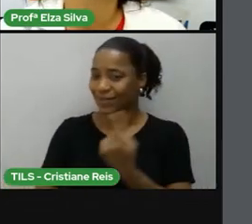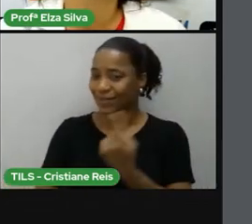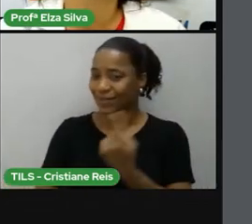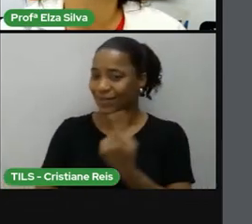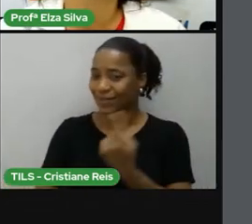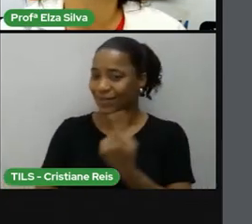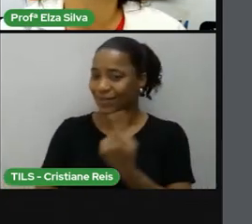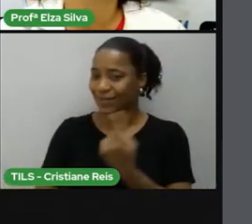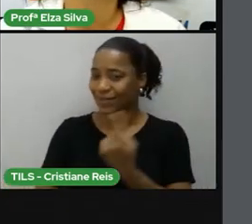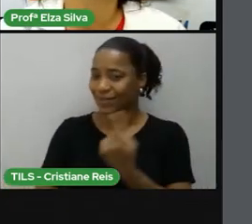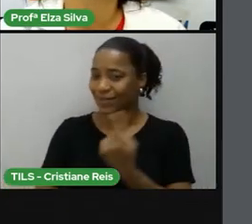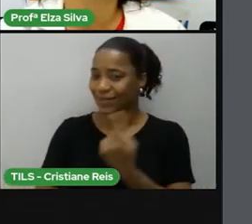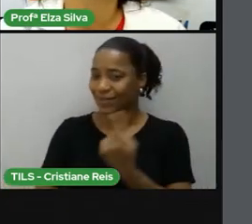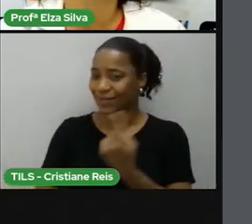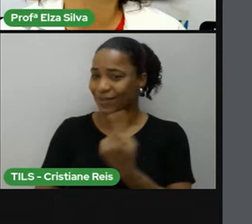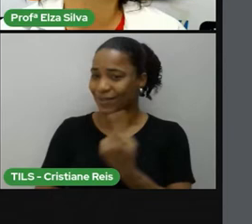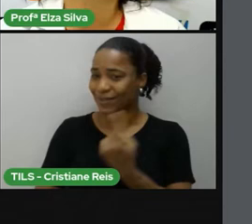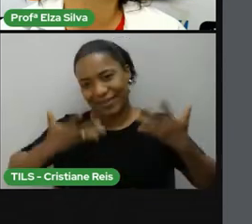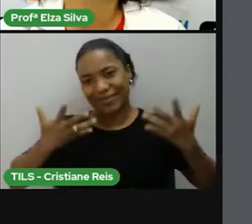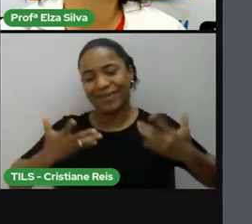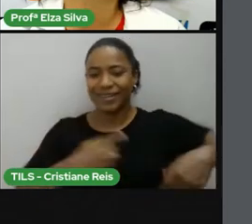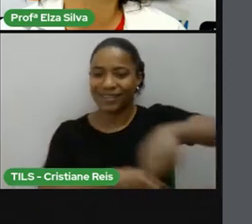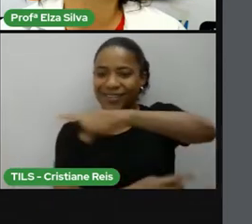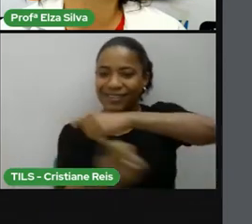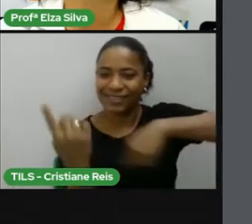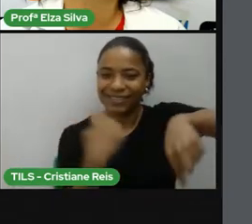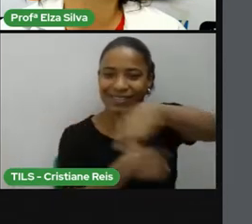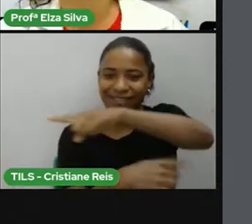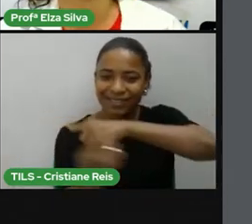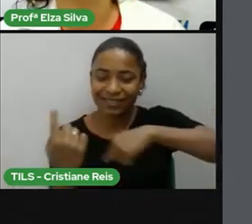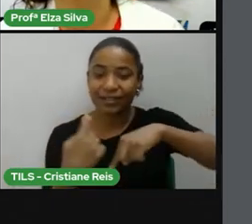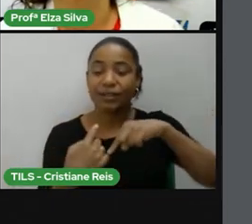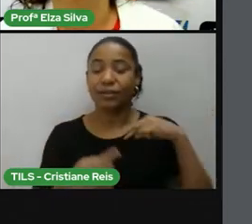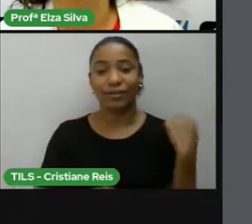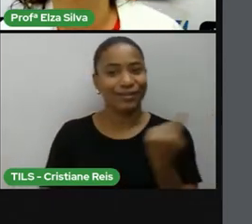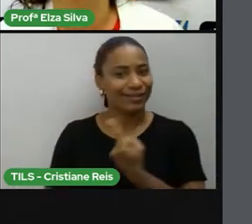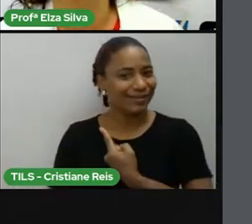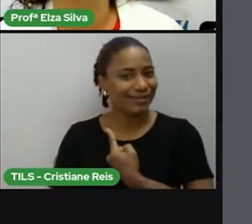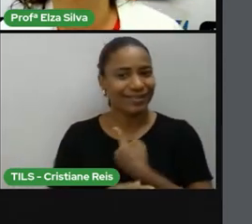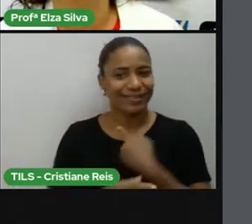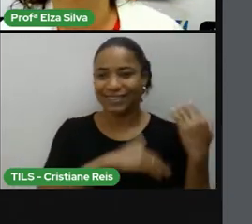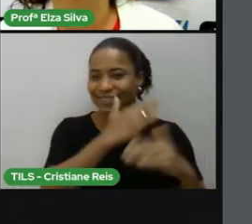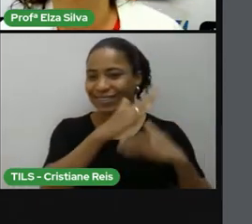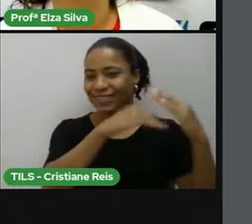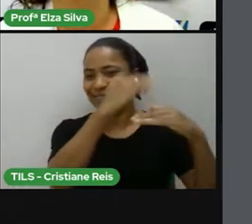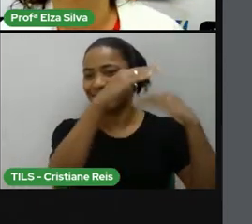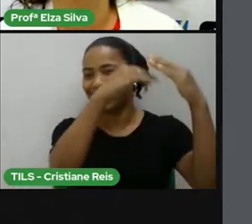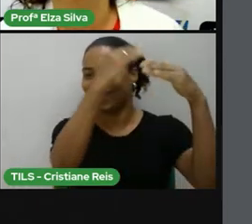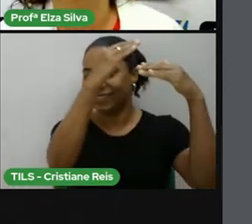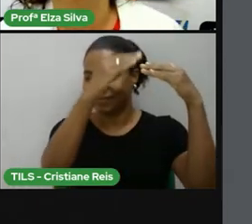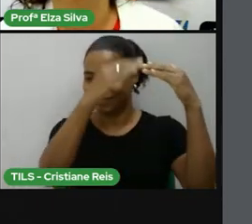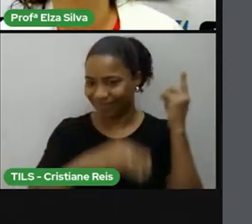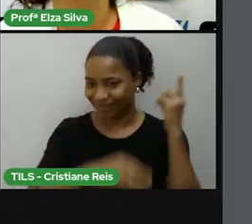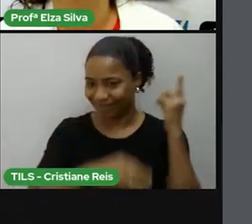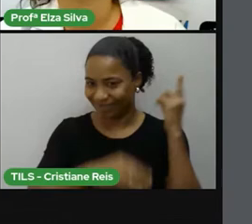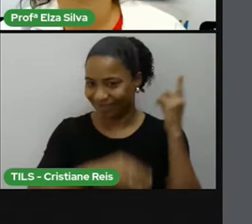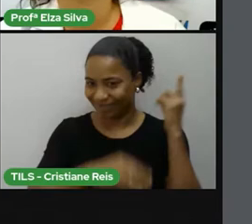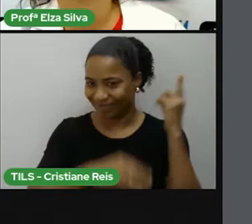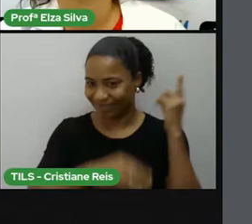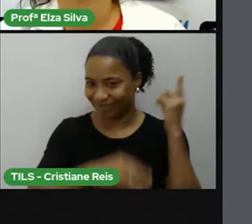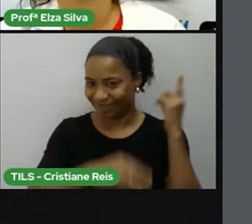e animemos a todos para que a gente possa ter sucesso na aprendizagem. Ok?